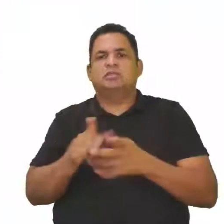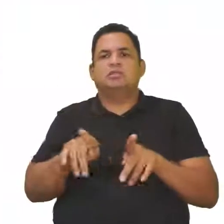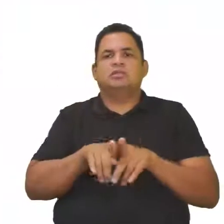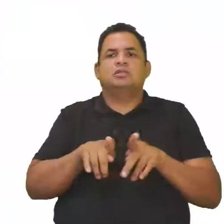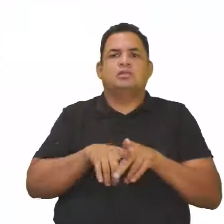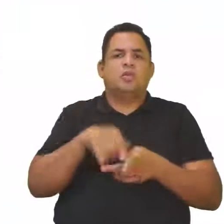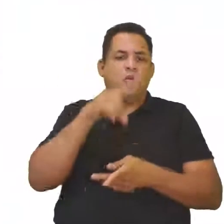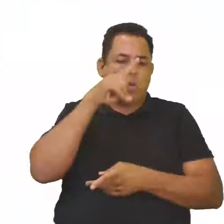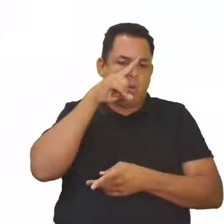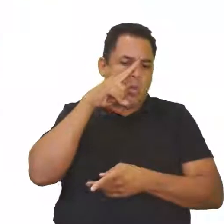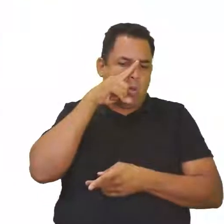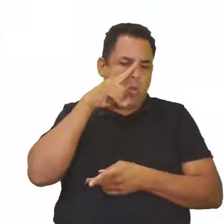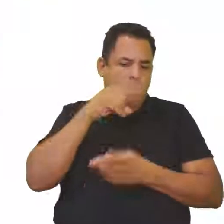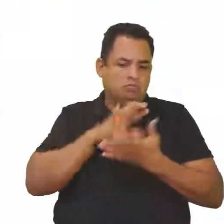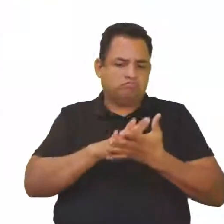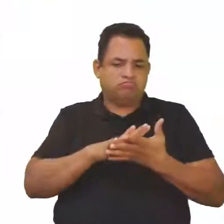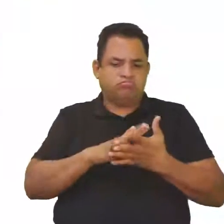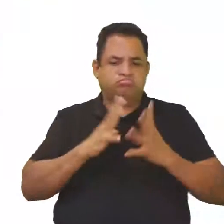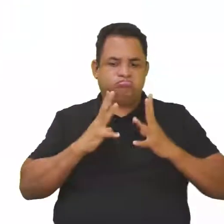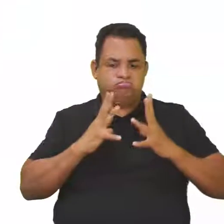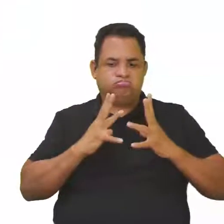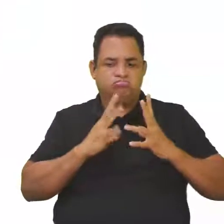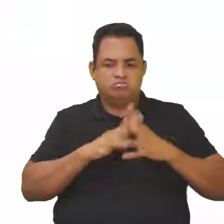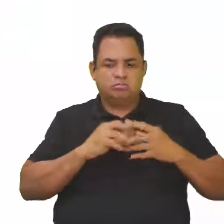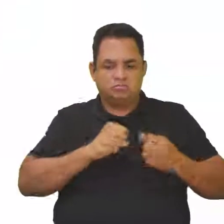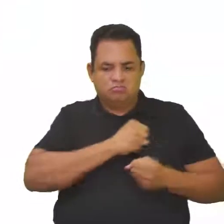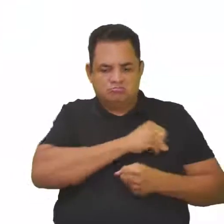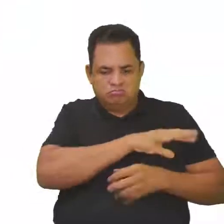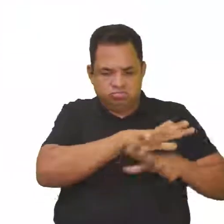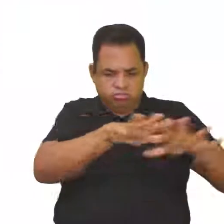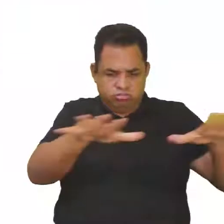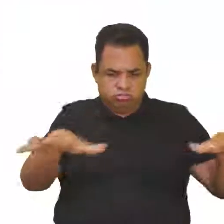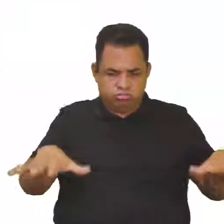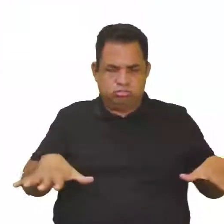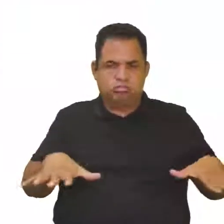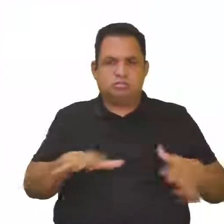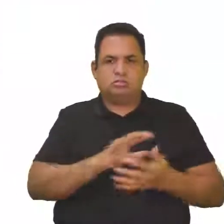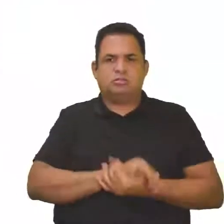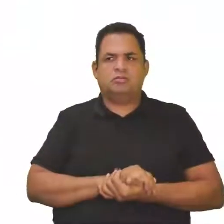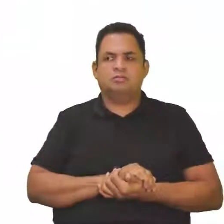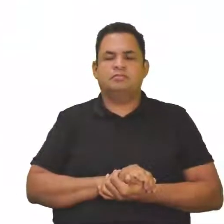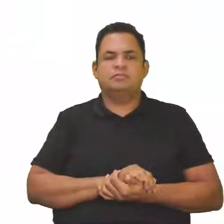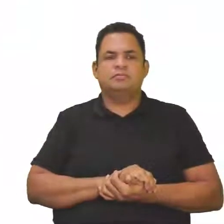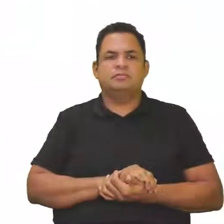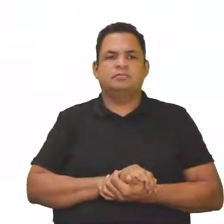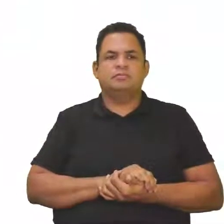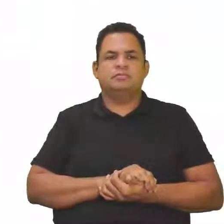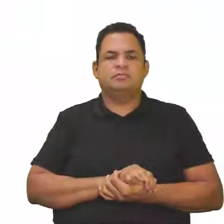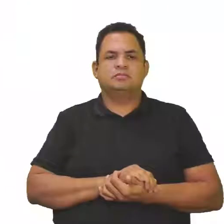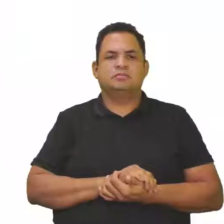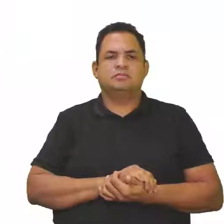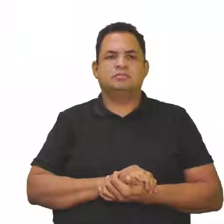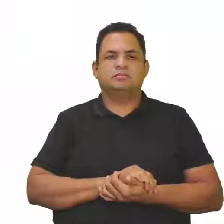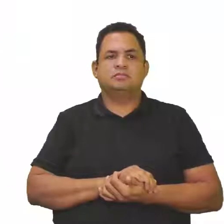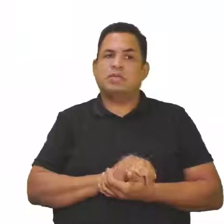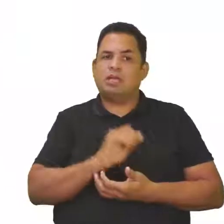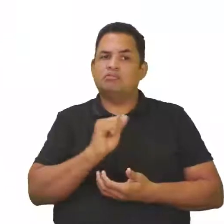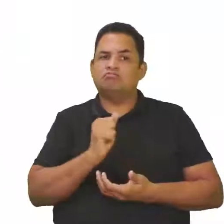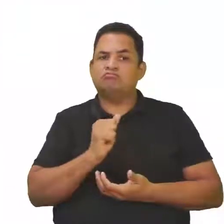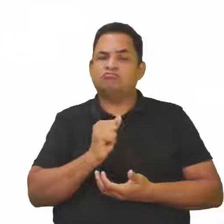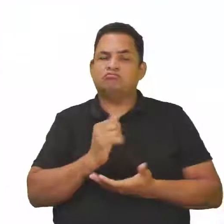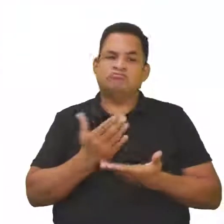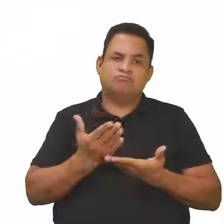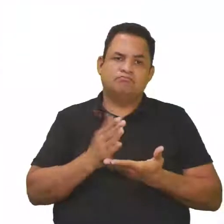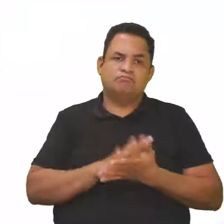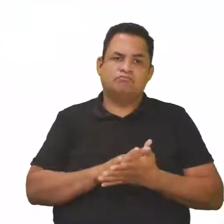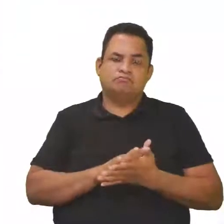e, assim, os riscos de contaminação. Sim, aqui a coerência dessa alternativa, ela